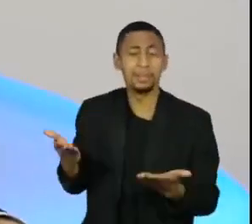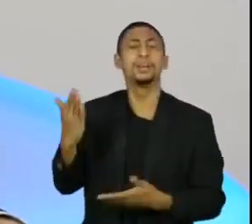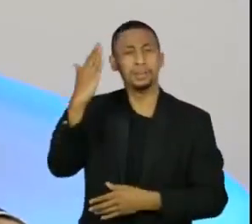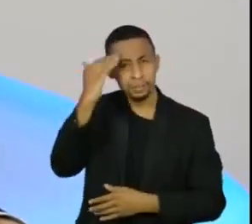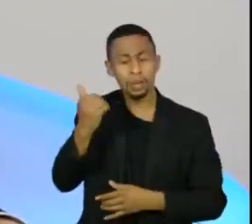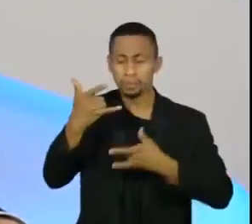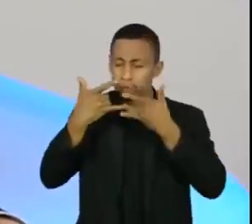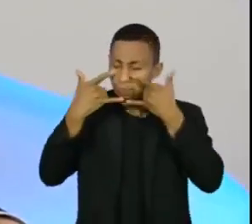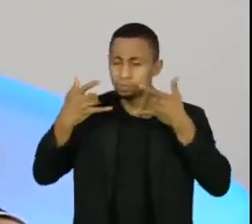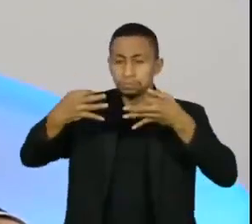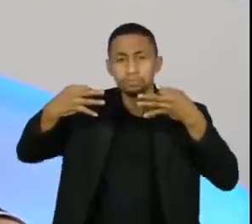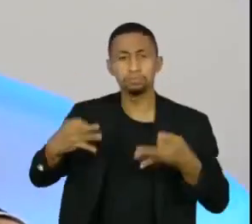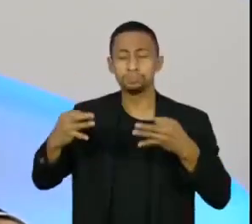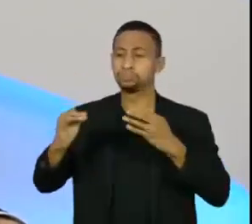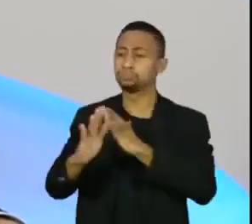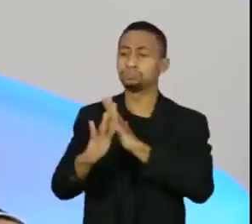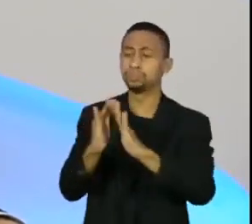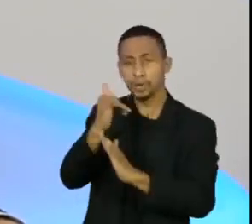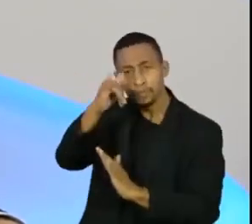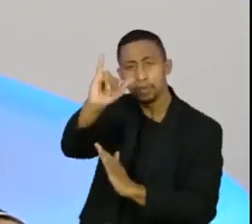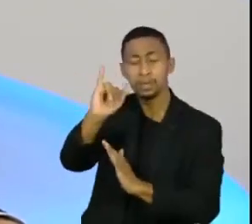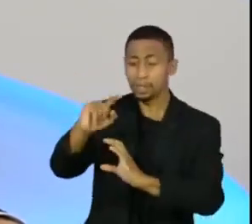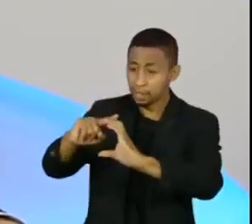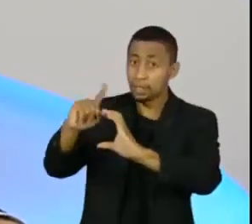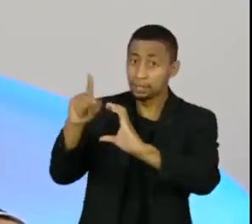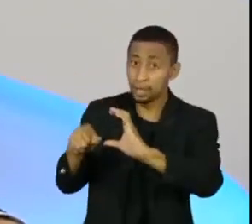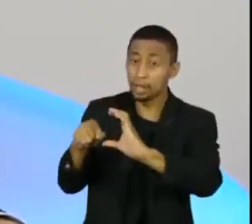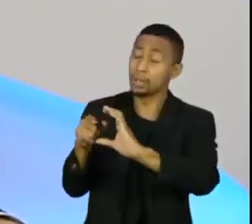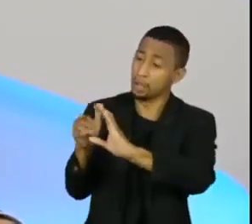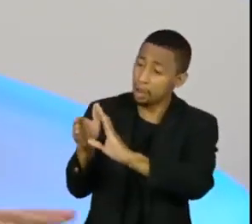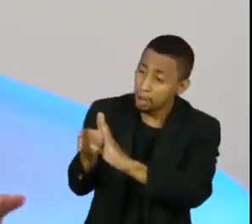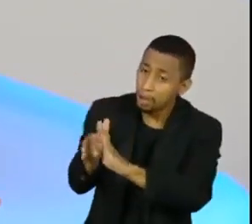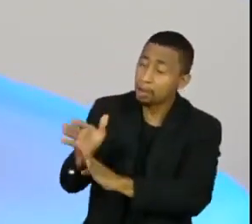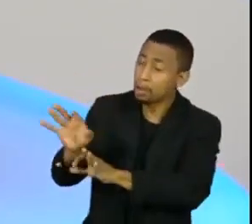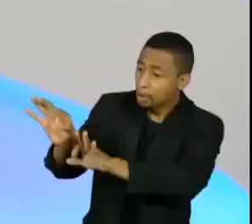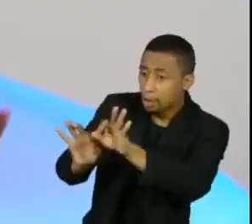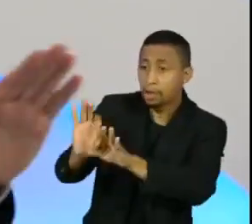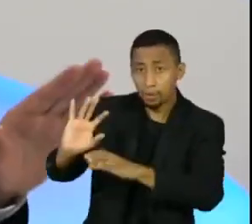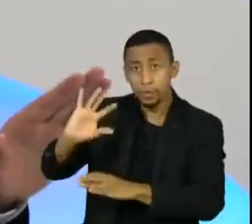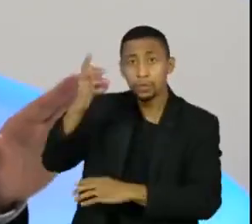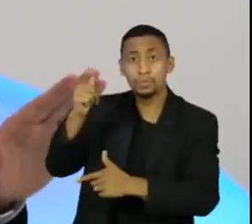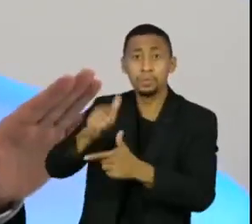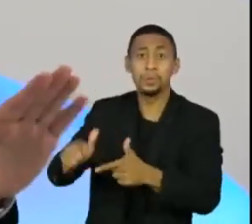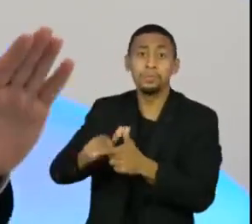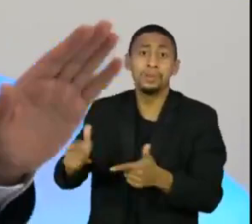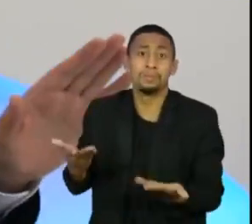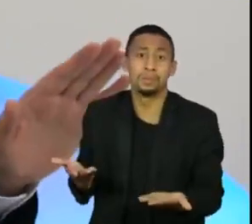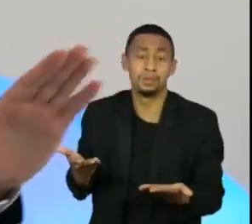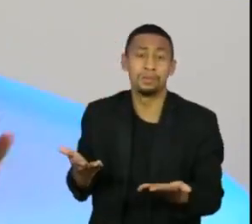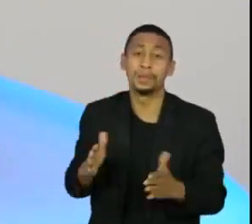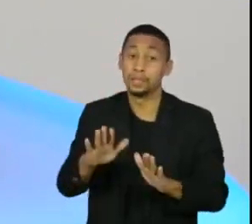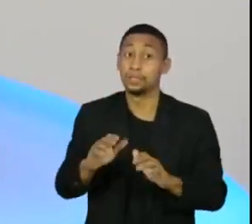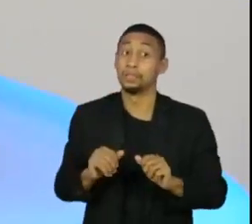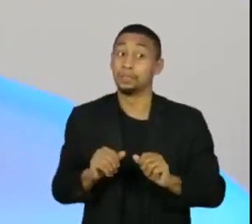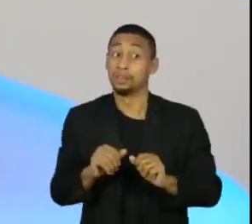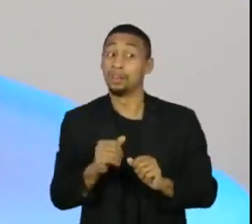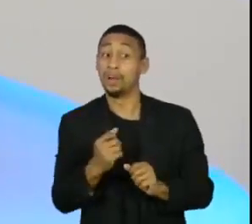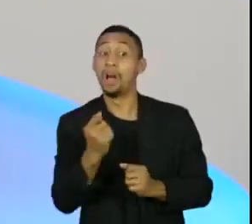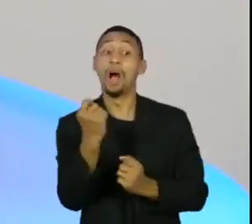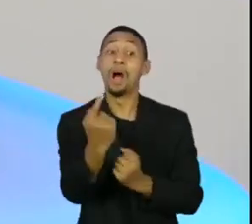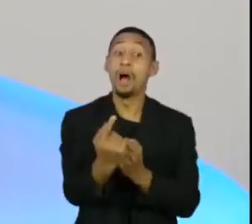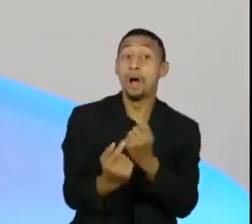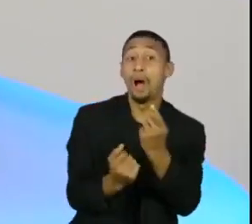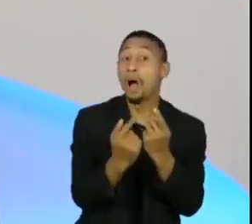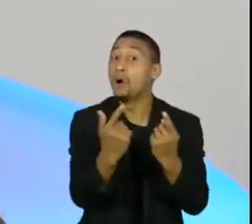cautela, é a prudência e é o reconhecimento de que a ciência é que resolverá o nosso problema. Então, comportamentos individuais de agentes